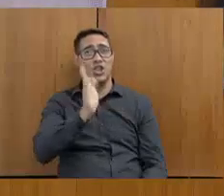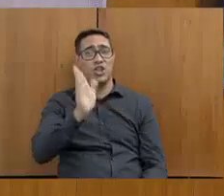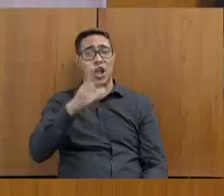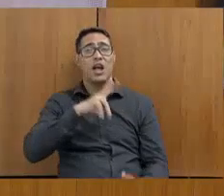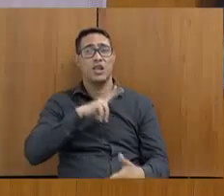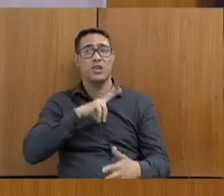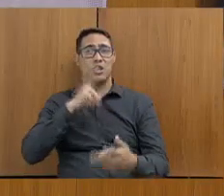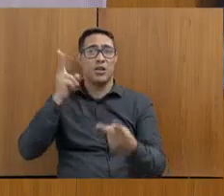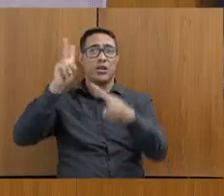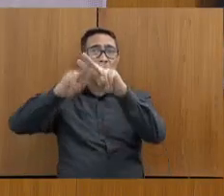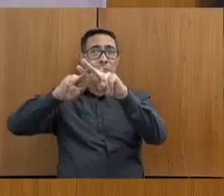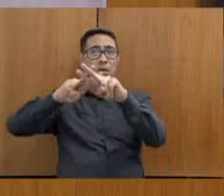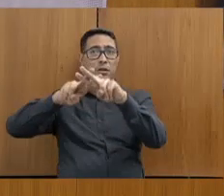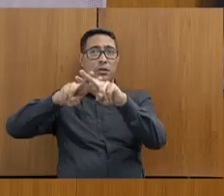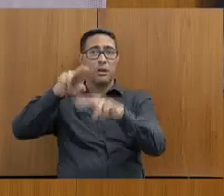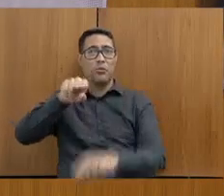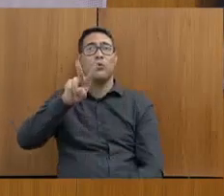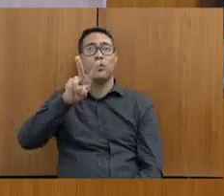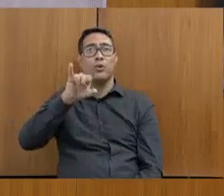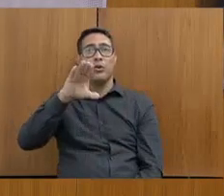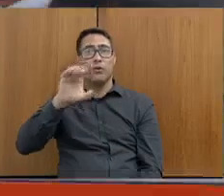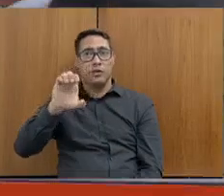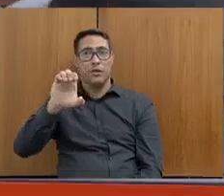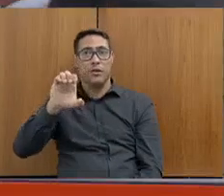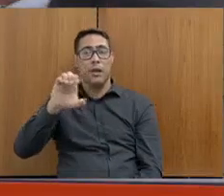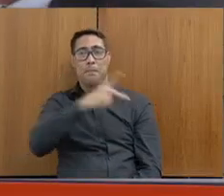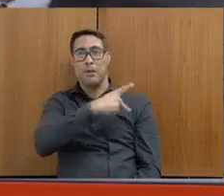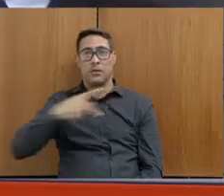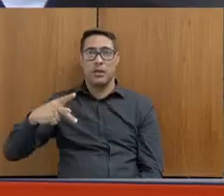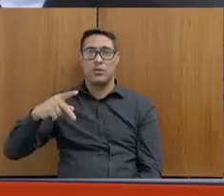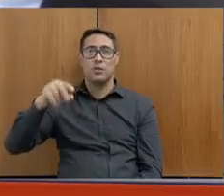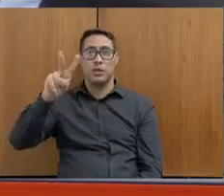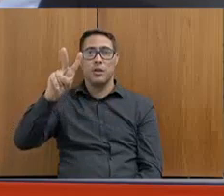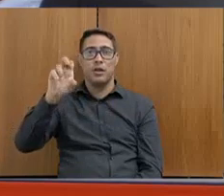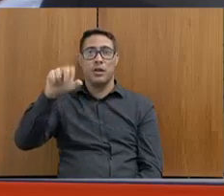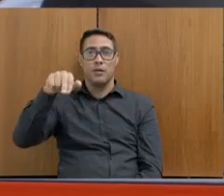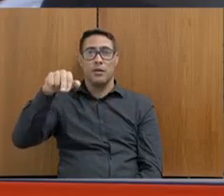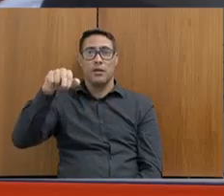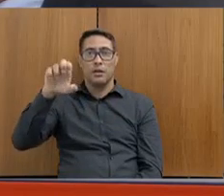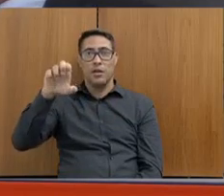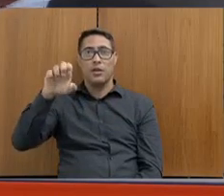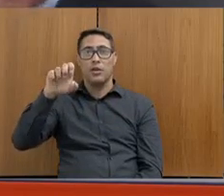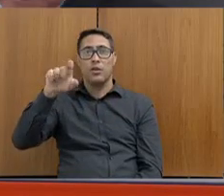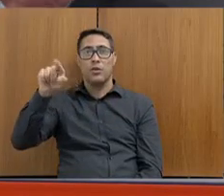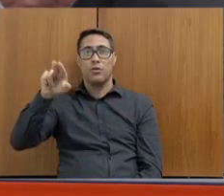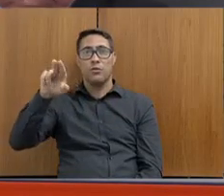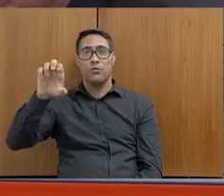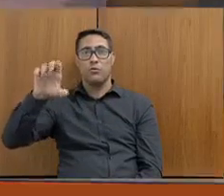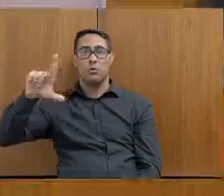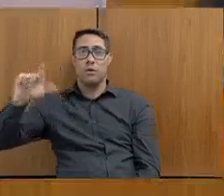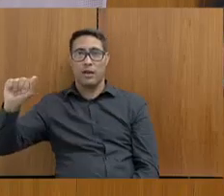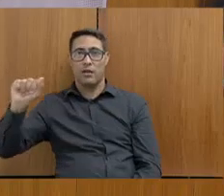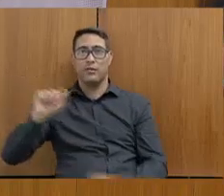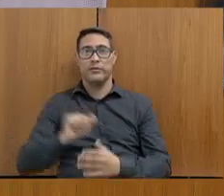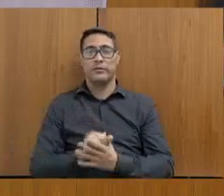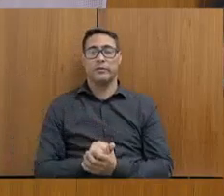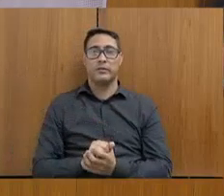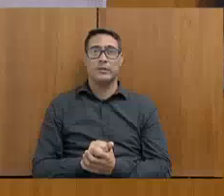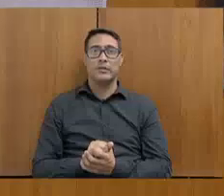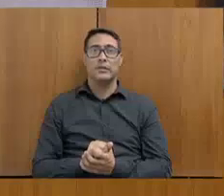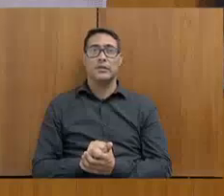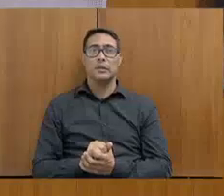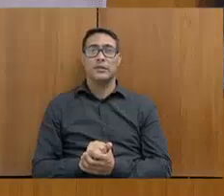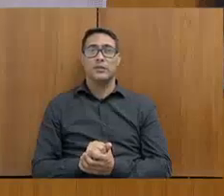expedido contra o vice-presidente da Venezuela. Sim. Ou seja, só aí eu não preciso falar absolutamente mais nada. Já concluiu. E,